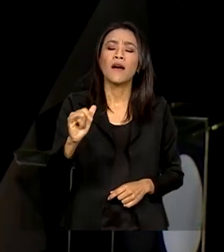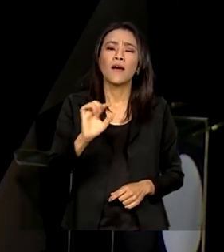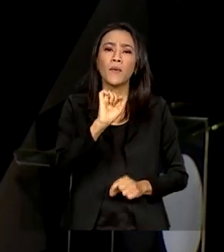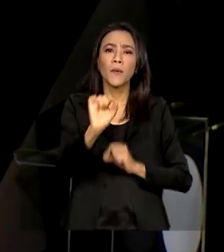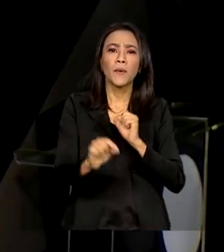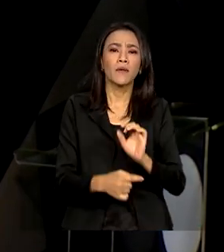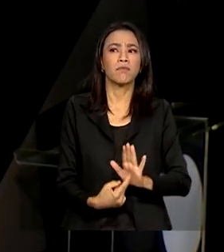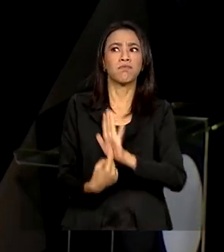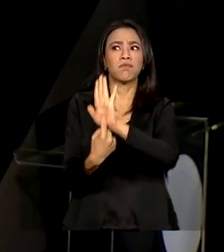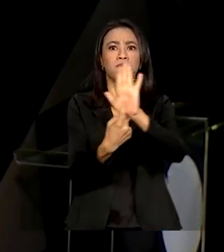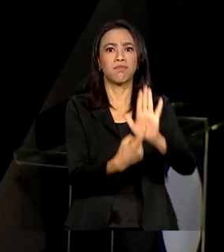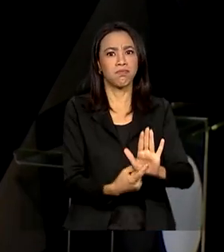diferenciada.